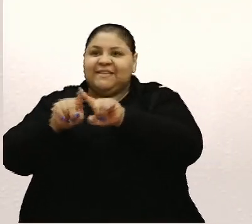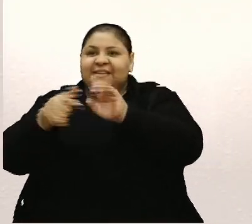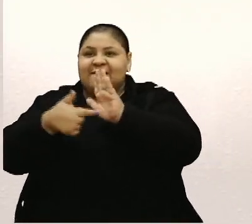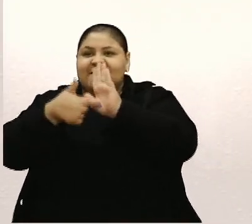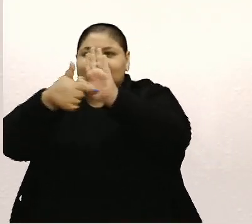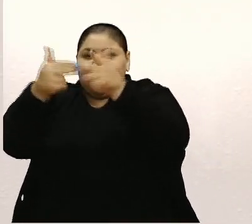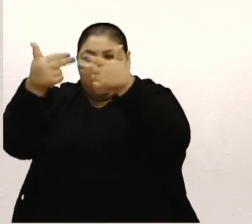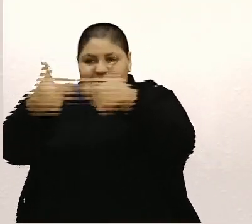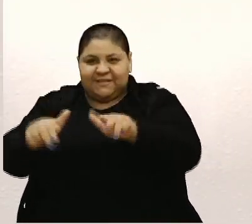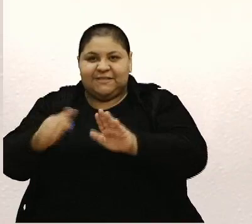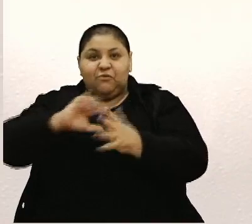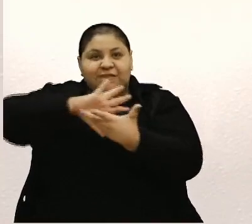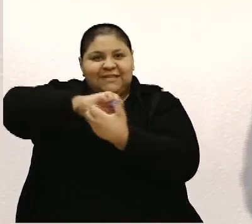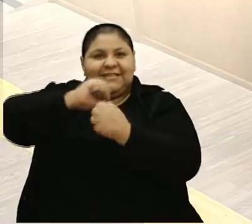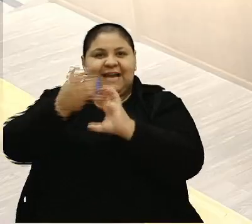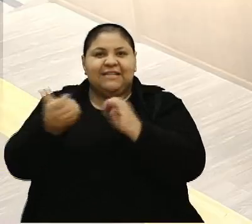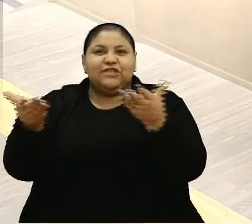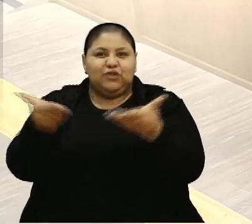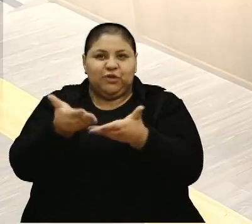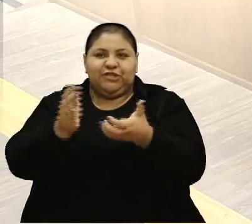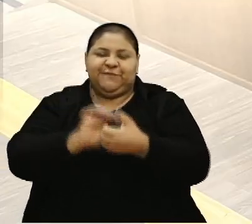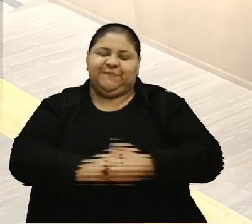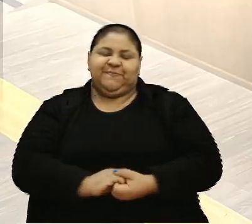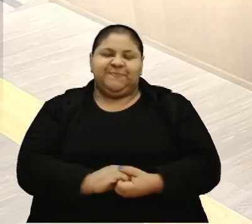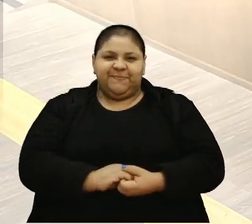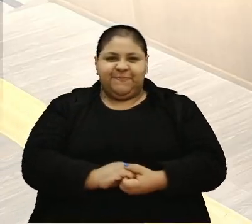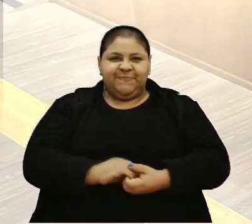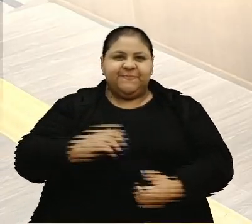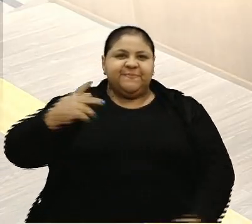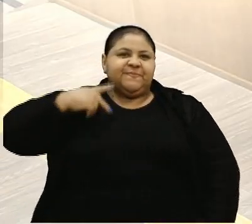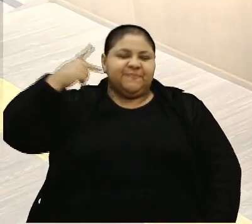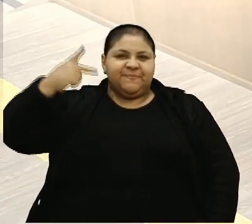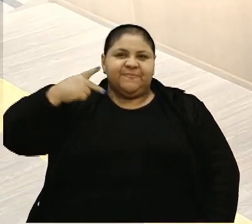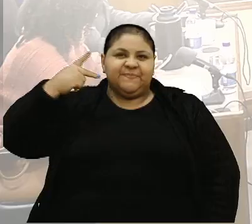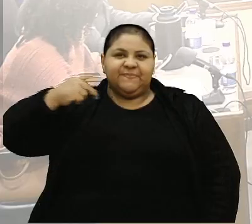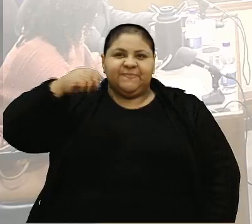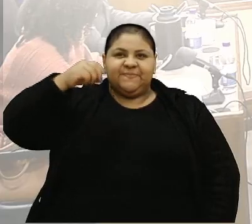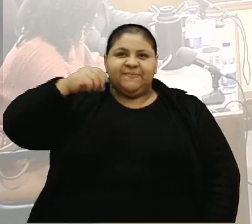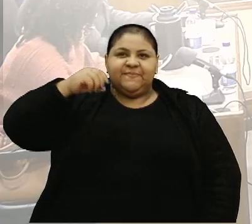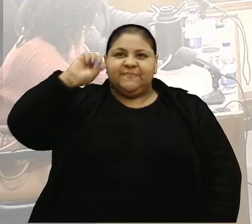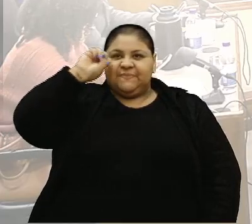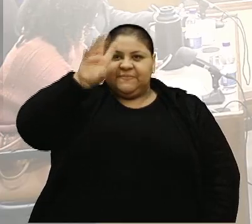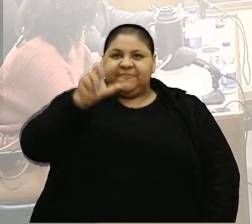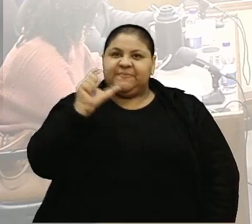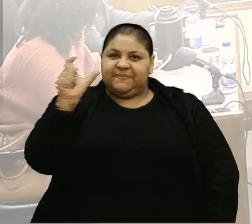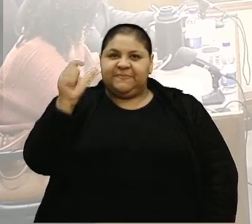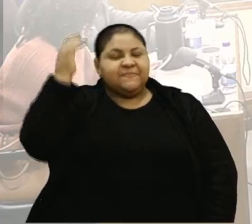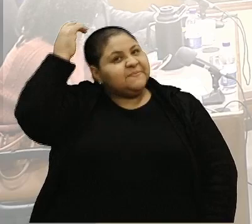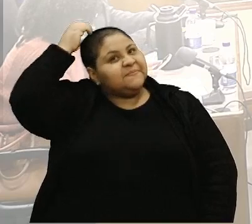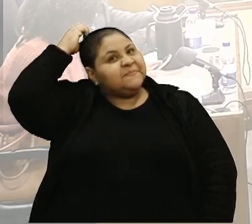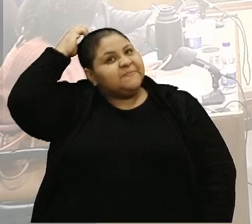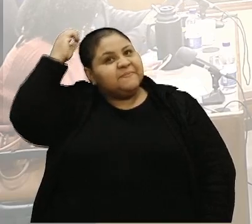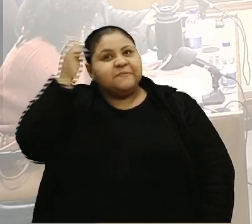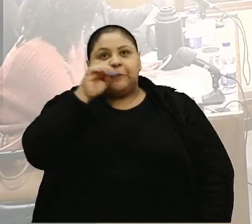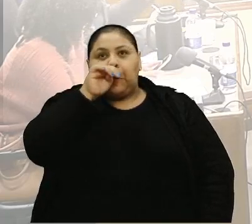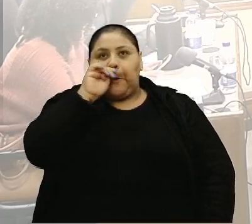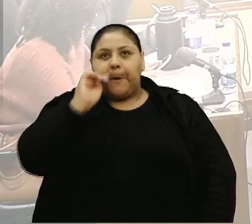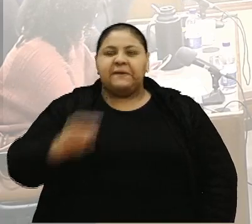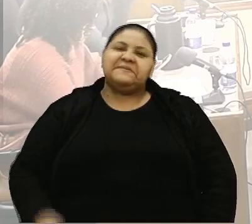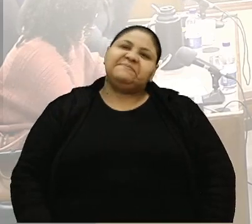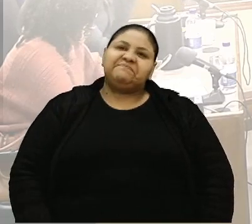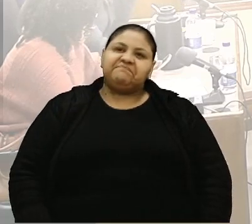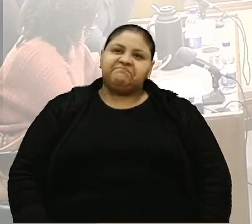das suas artes. Obrigado, senhora presidente. Vereador Fiuza, com a palavra. Pois não, senhora presidente, senhores e senhores